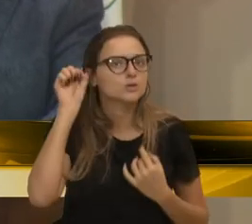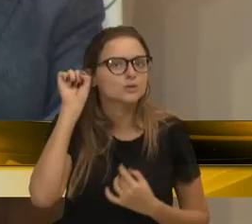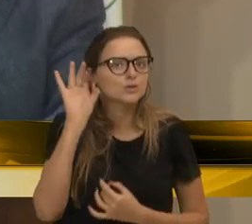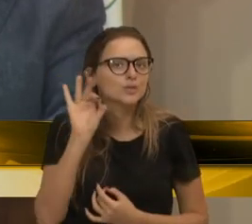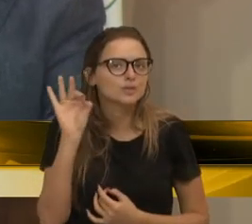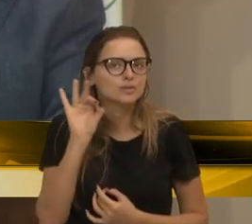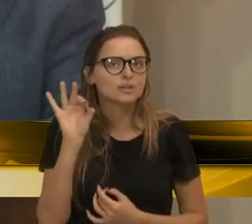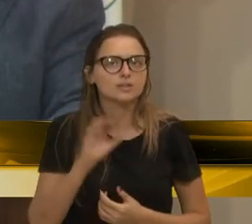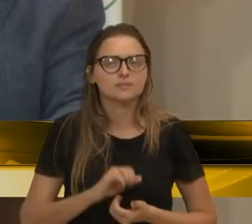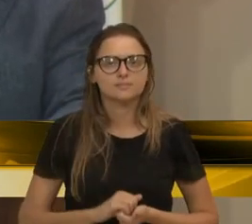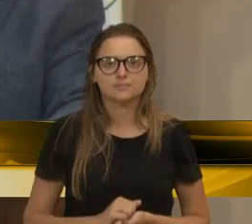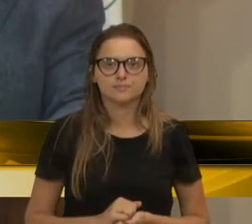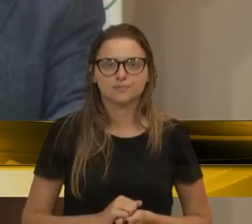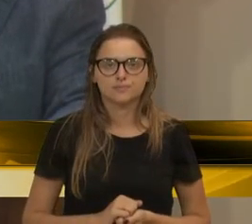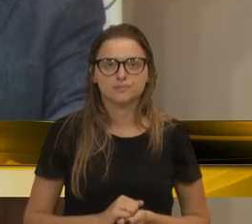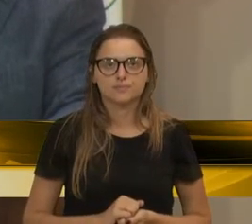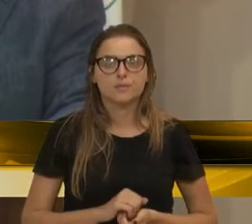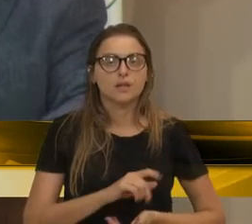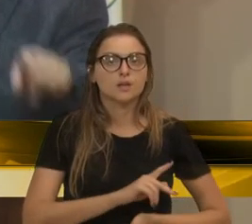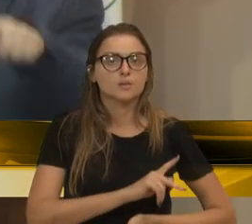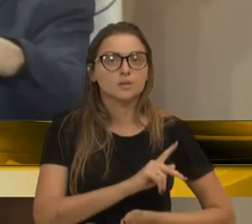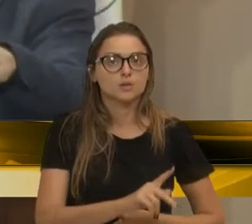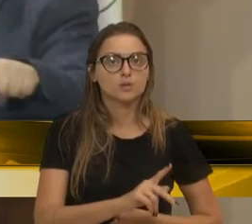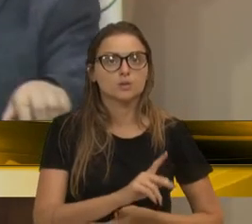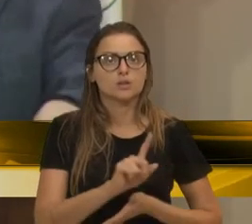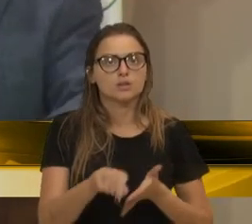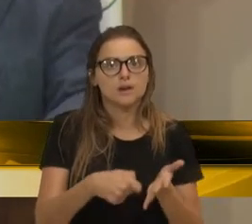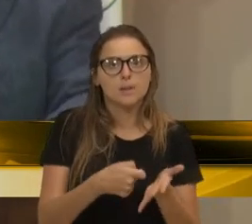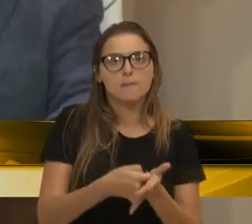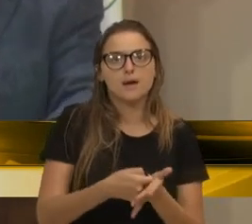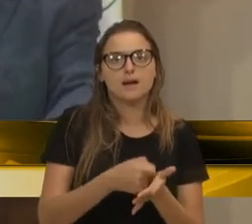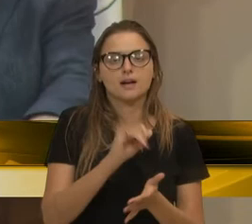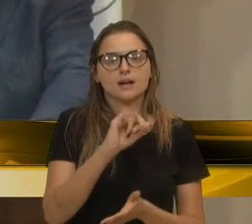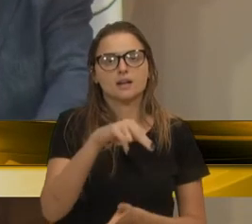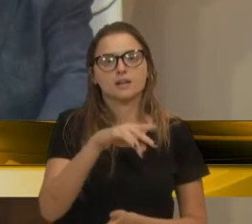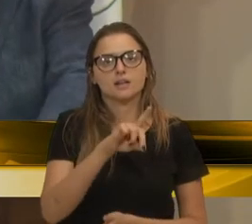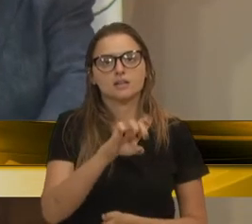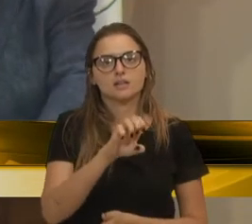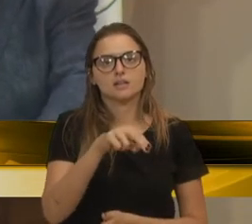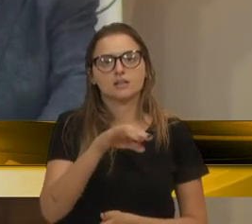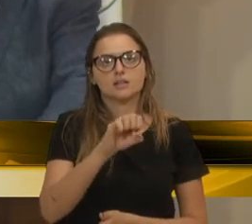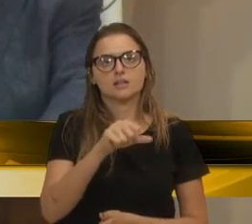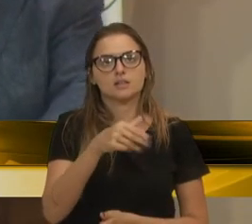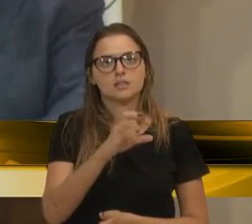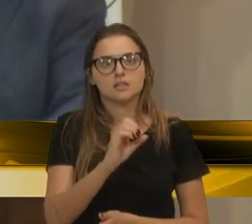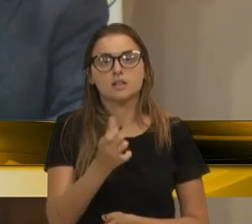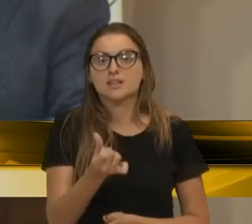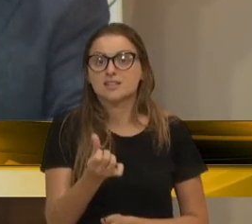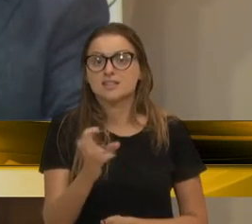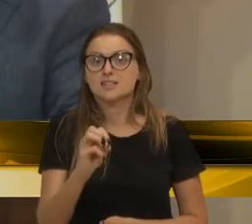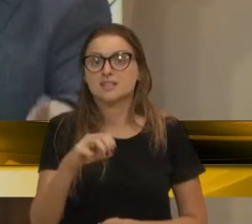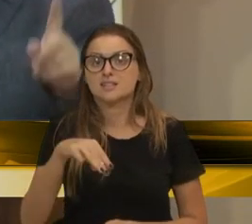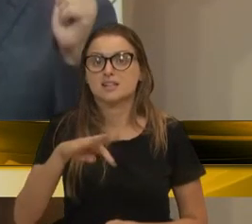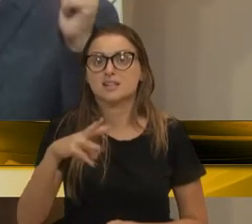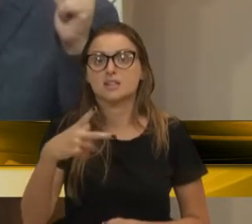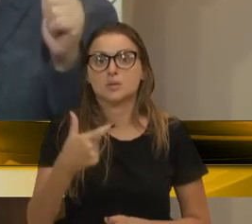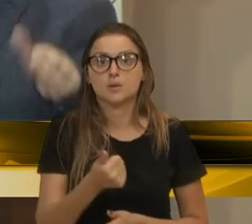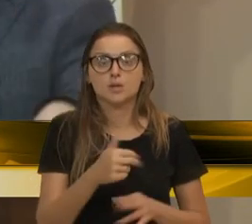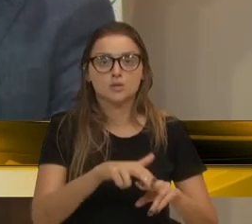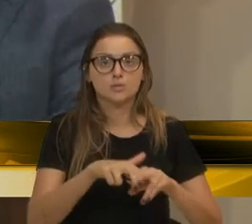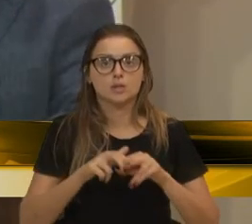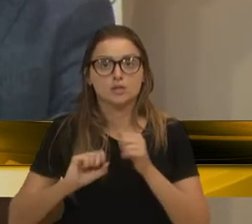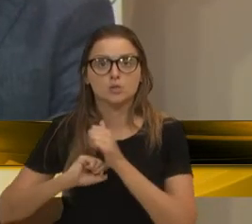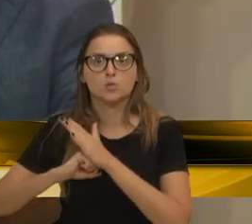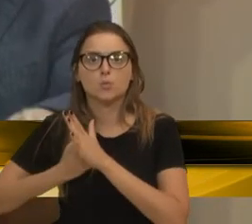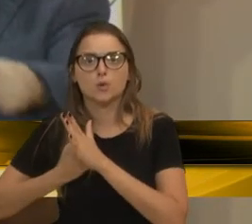o presidente, e uma futura indenização, que vai acontecer, e já se fala em mais de 60 milhões, em razão do congelamento da